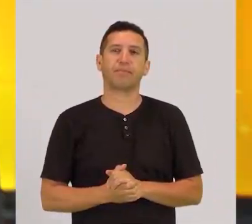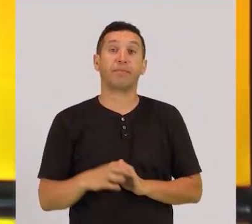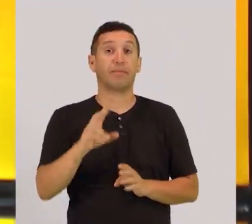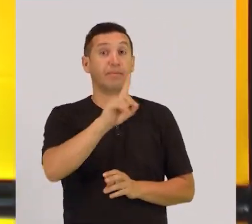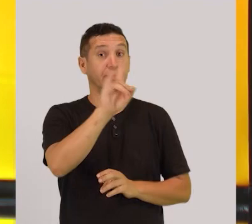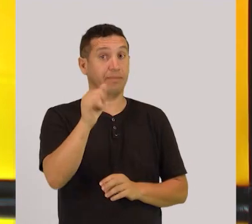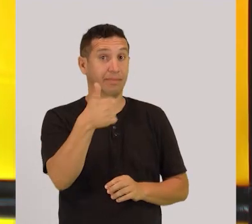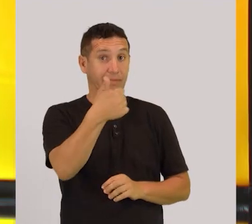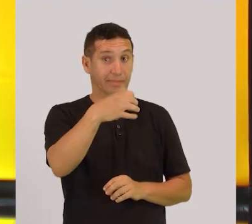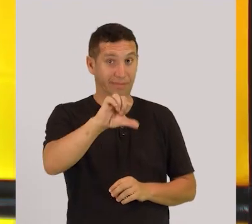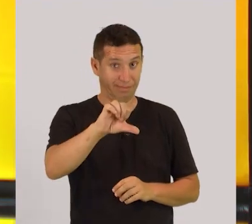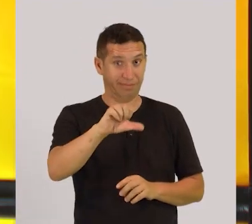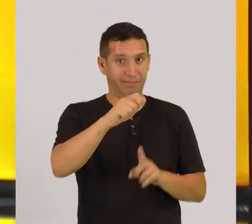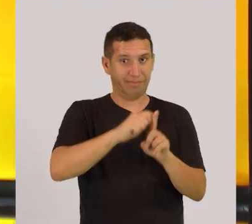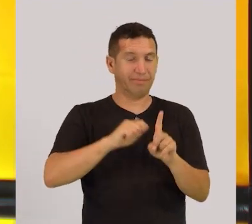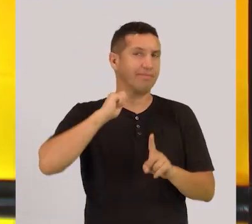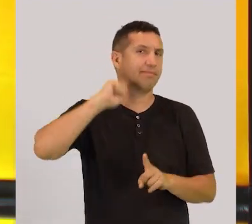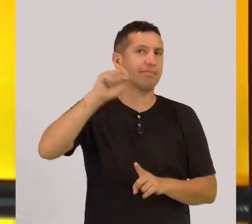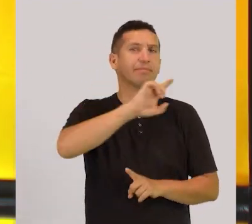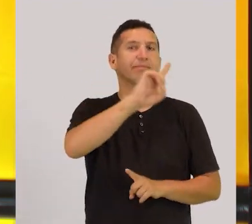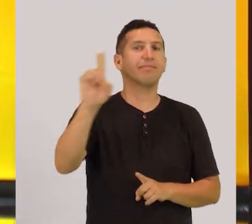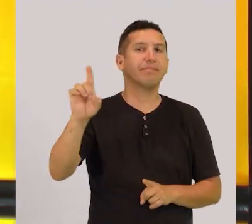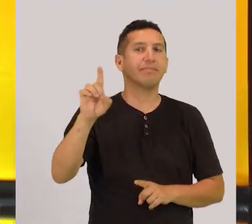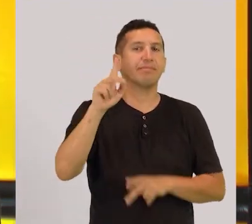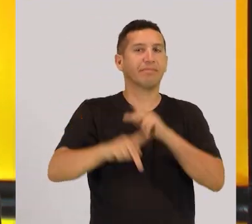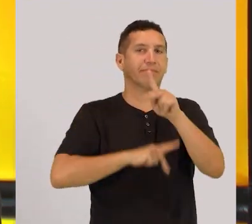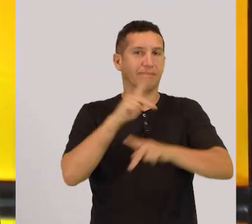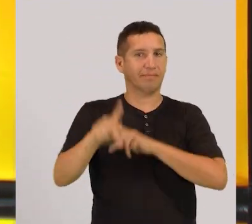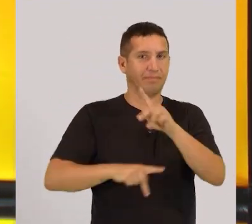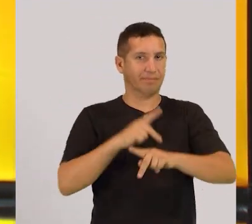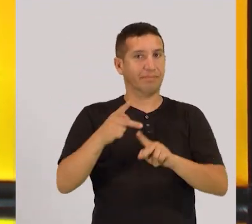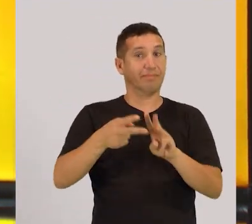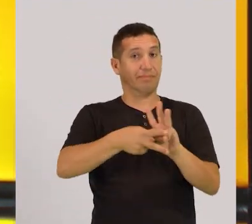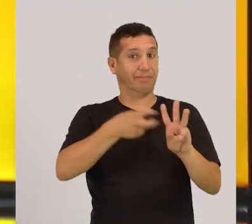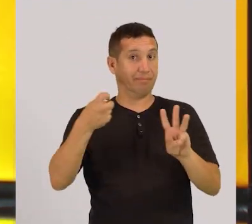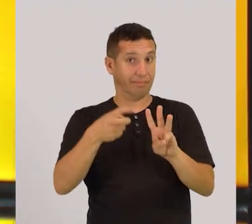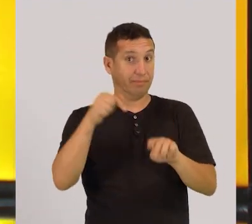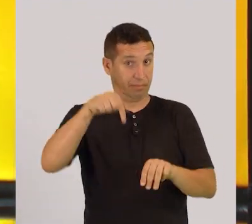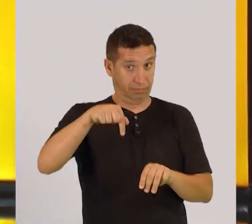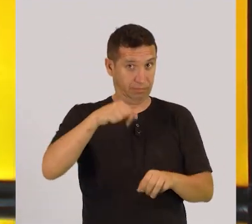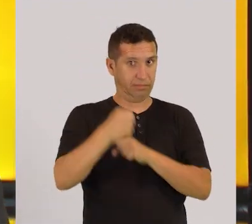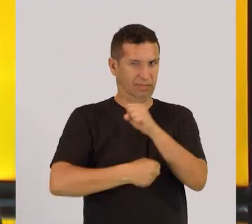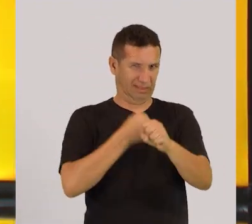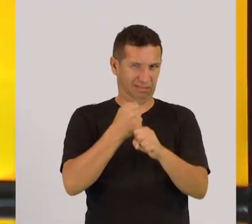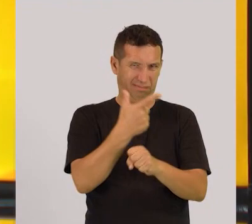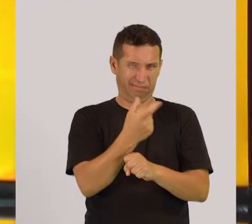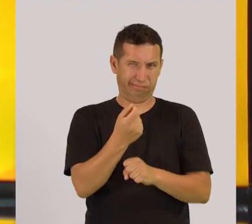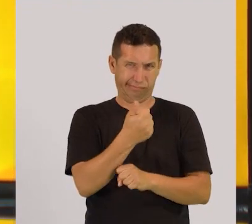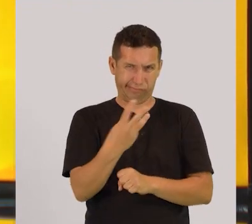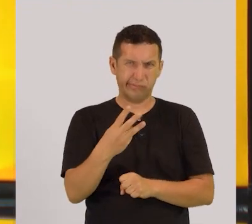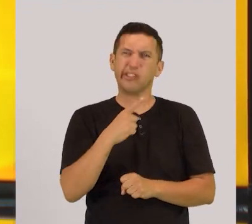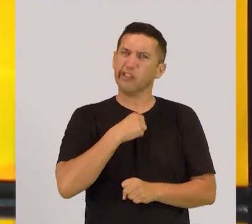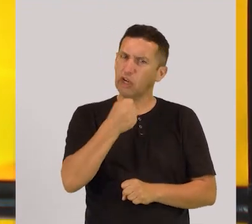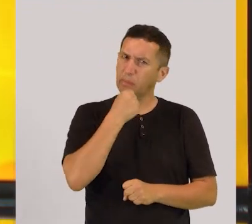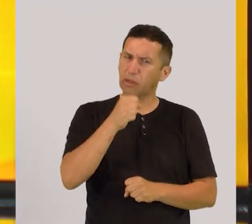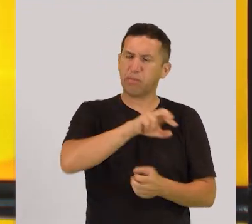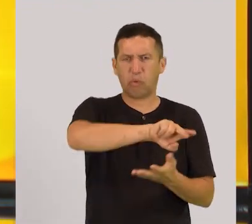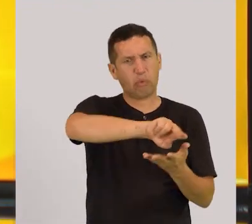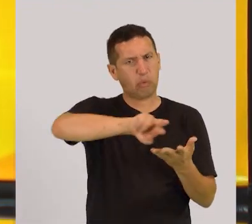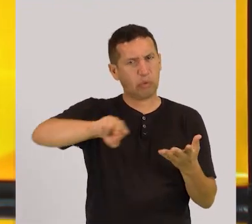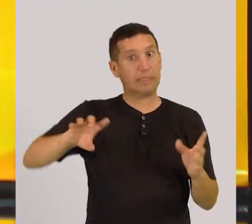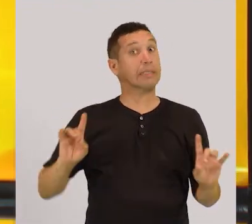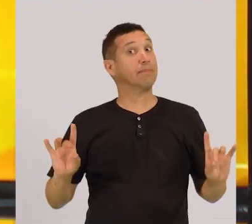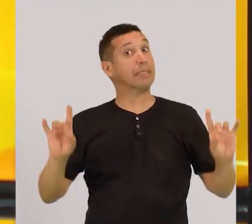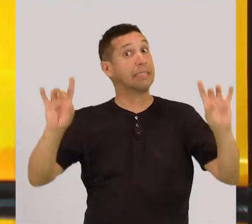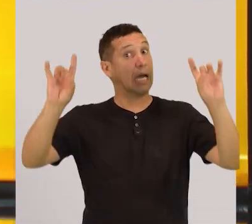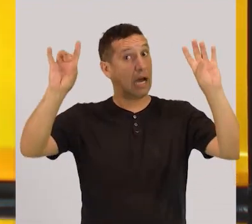No dia 19 de abril é comemorado o Dia dos Povos Indígenas. Neste ano, produzimos uma série de reportagens